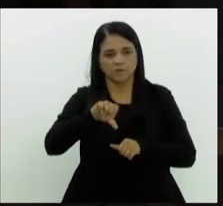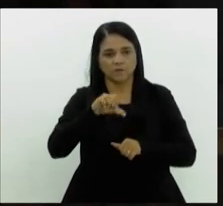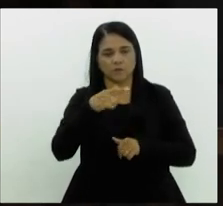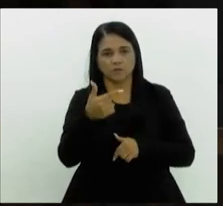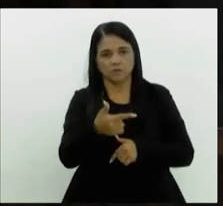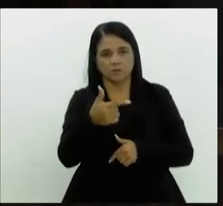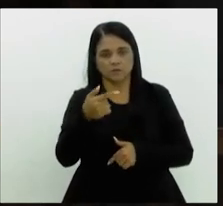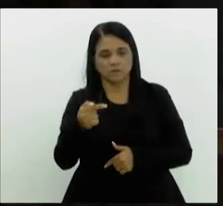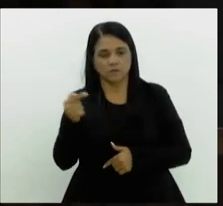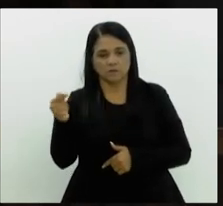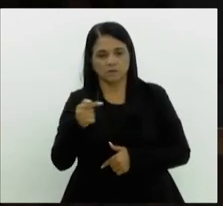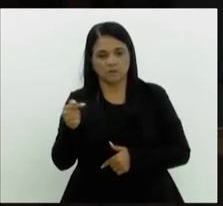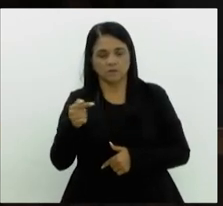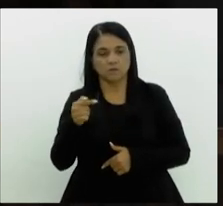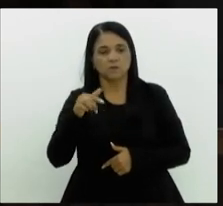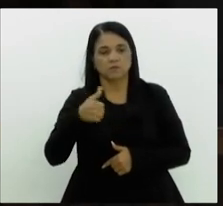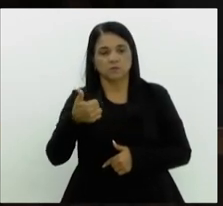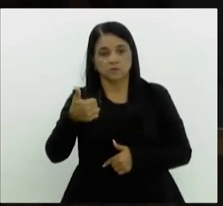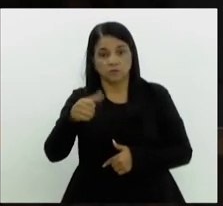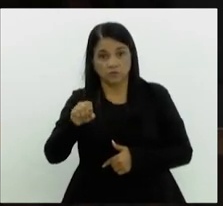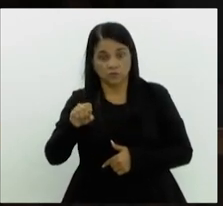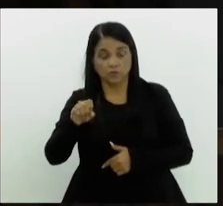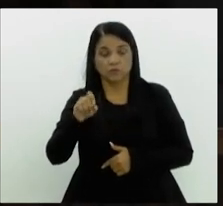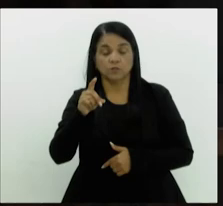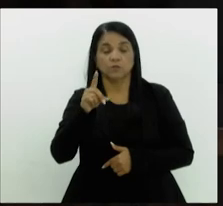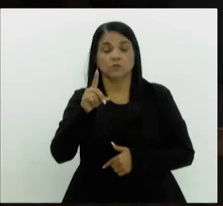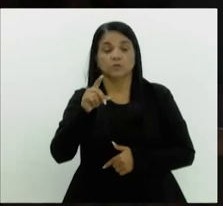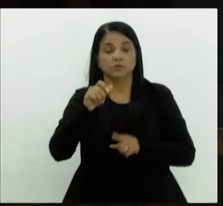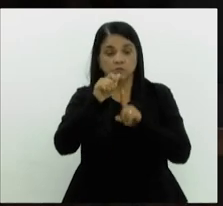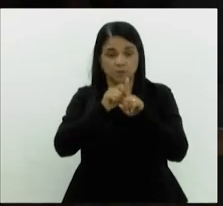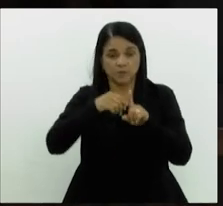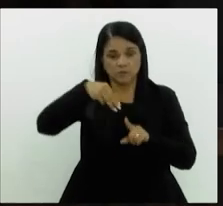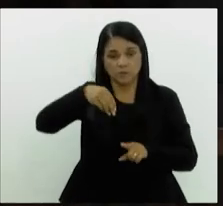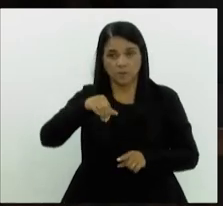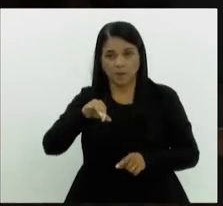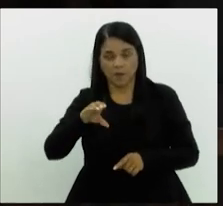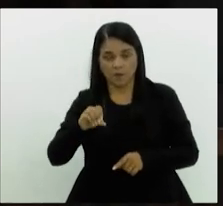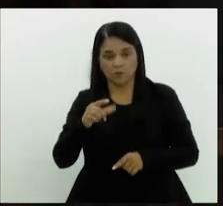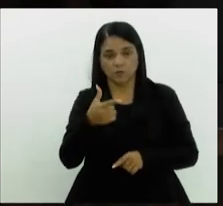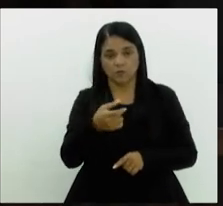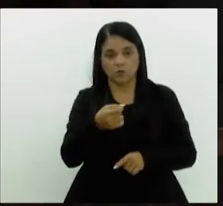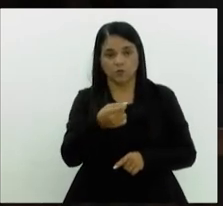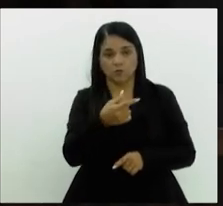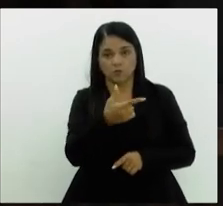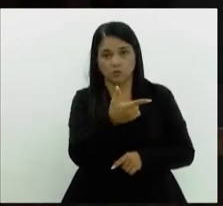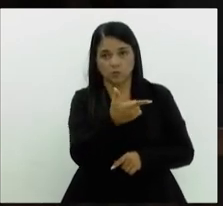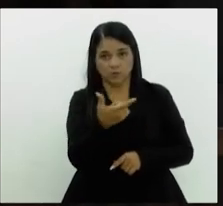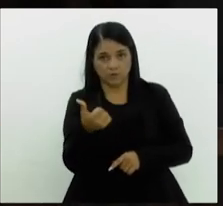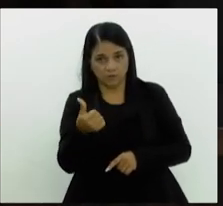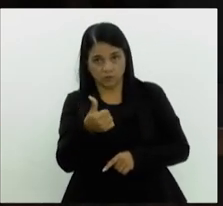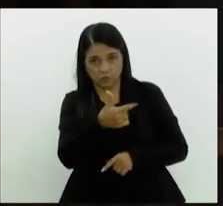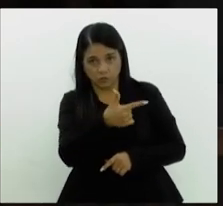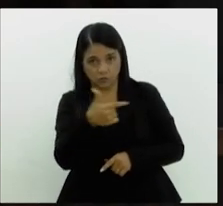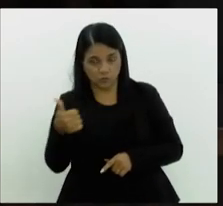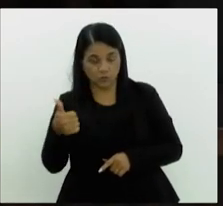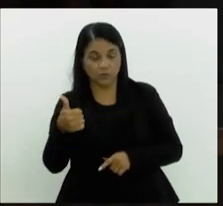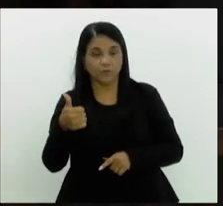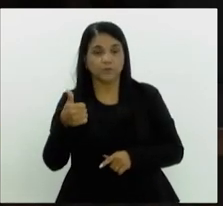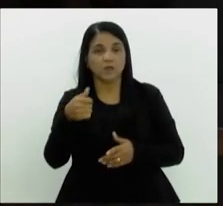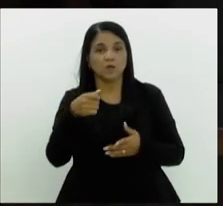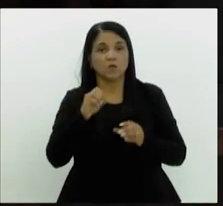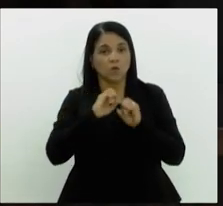18 de maio de 2021, para implementar oficina de escrita poética